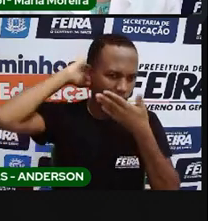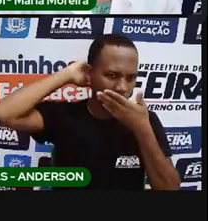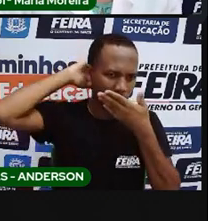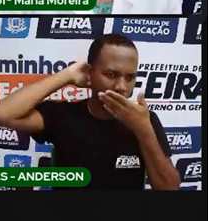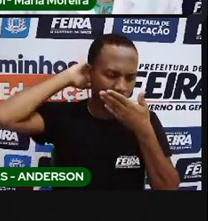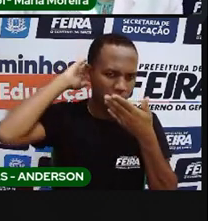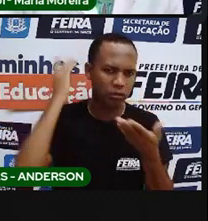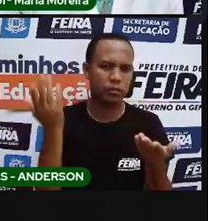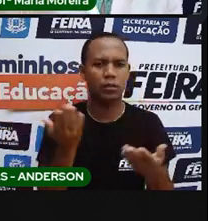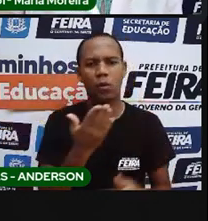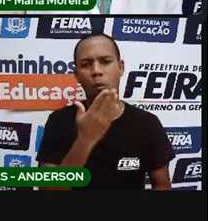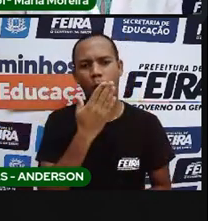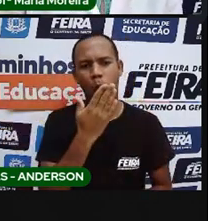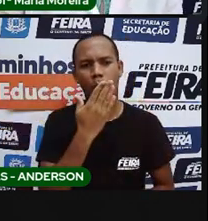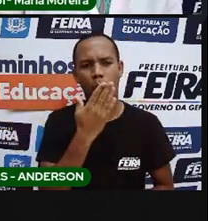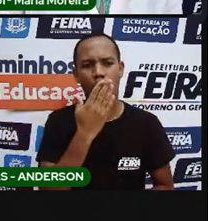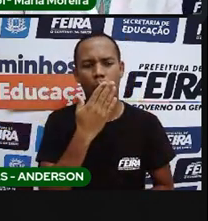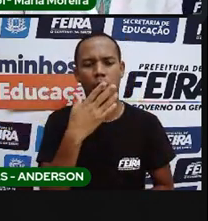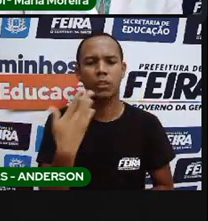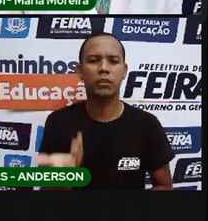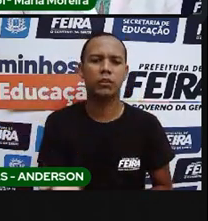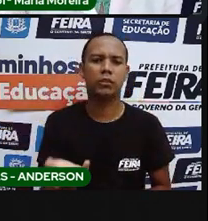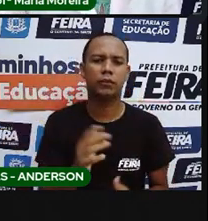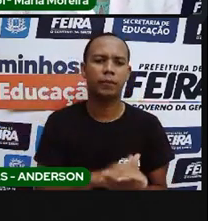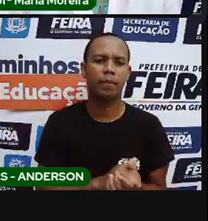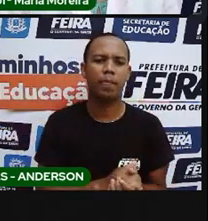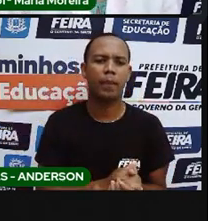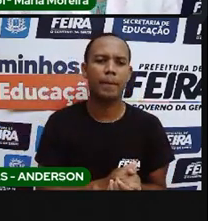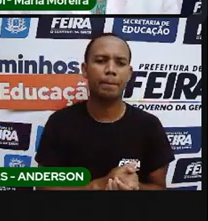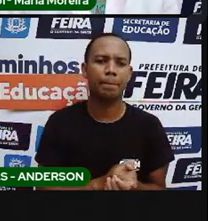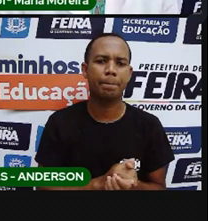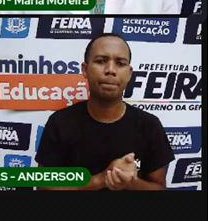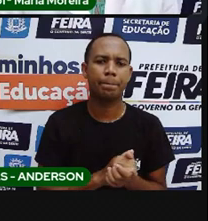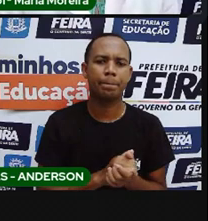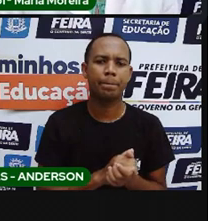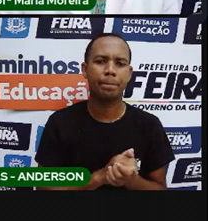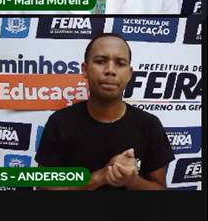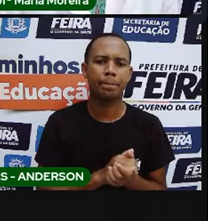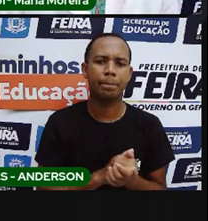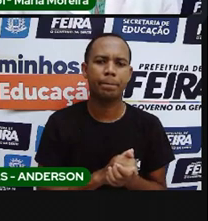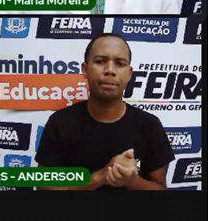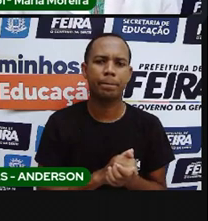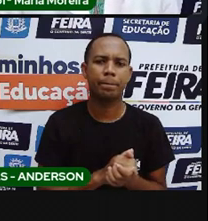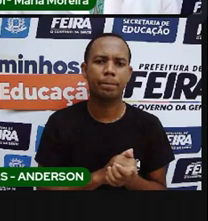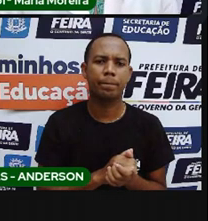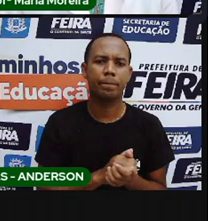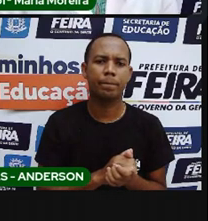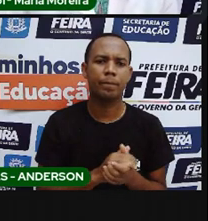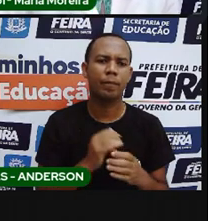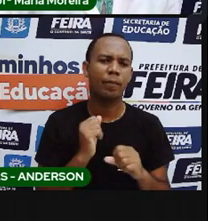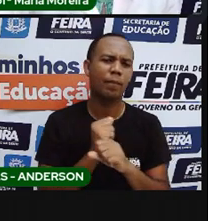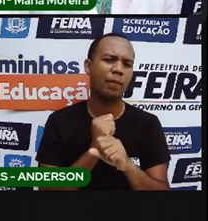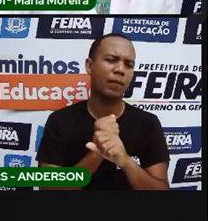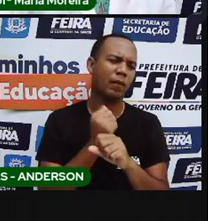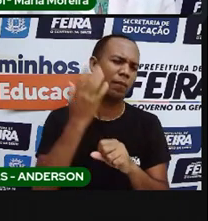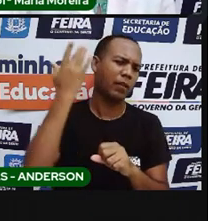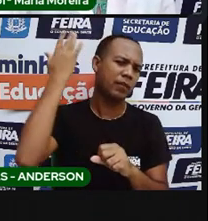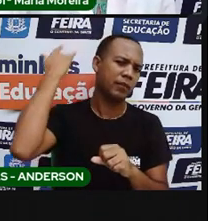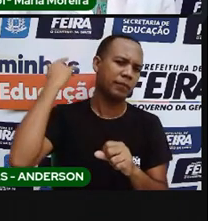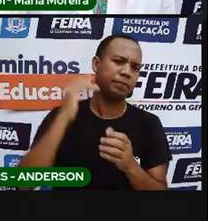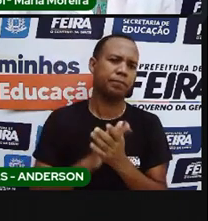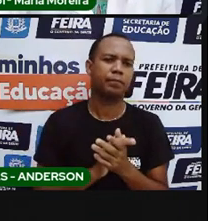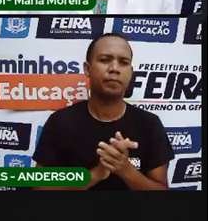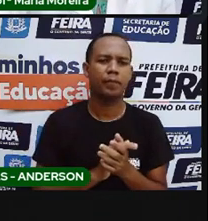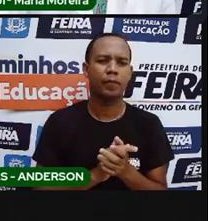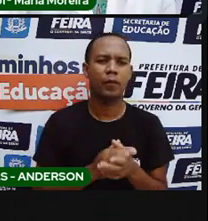que está datados em 1500. Tem um tempinho já, né? Esses habitantes